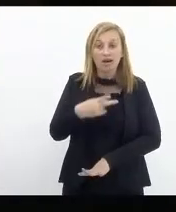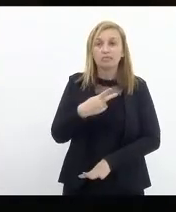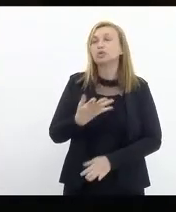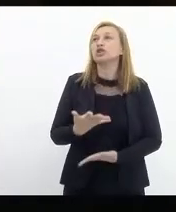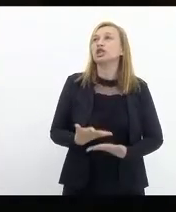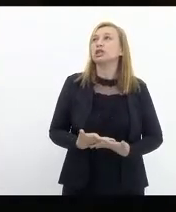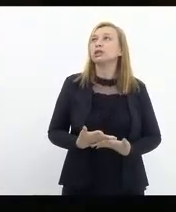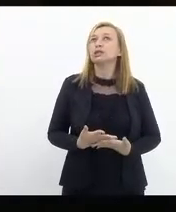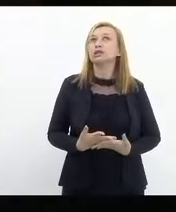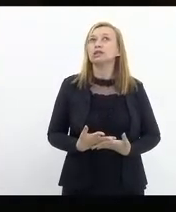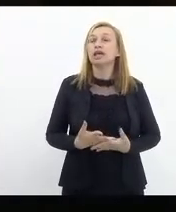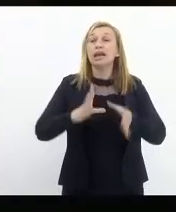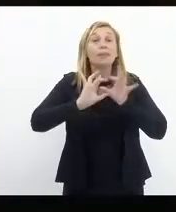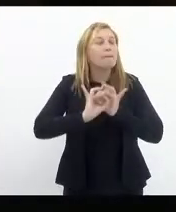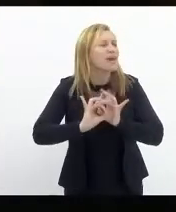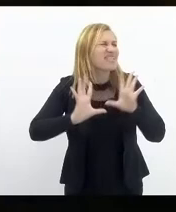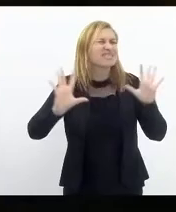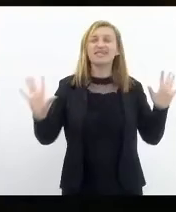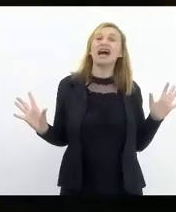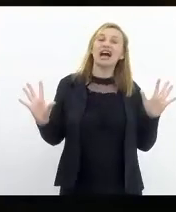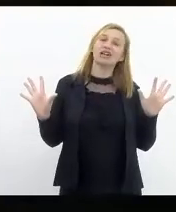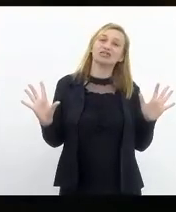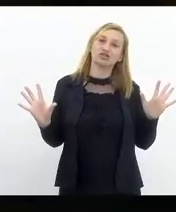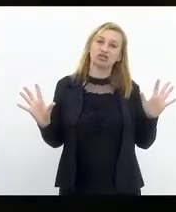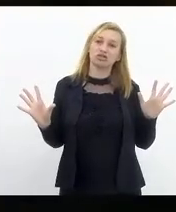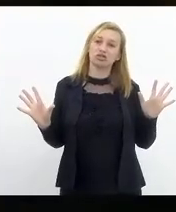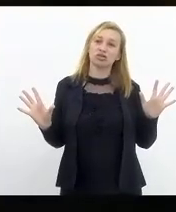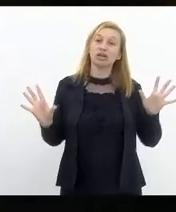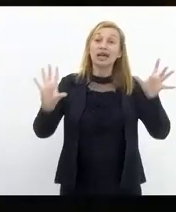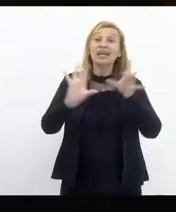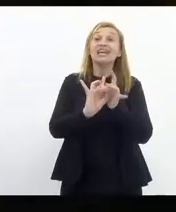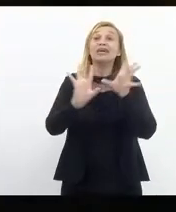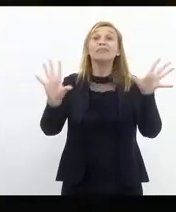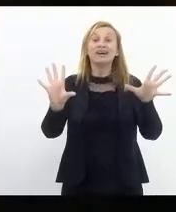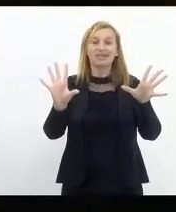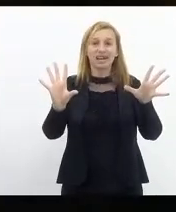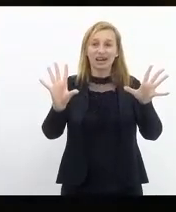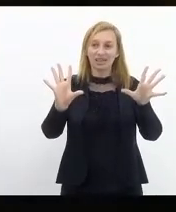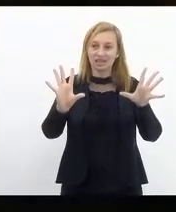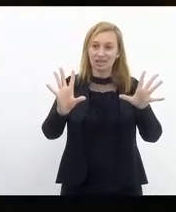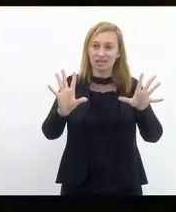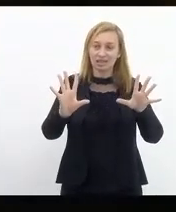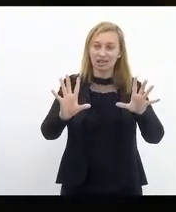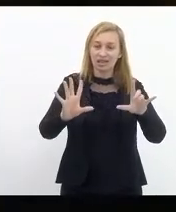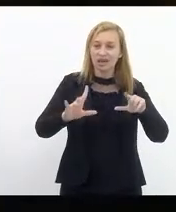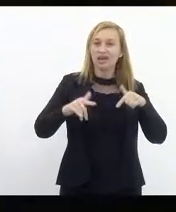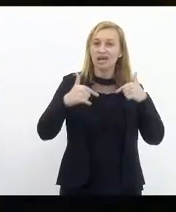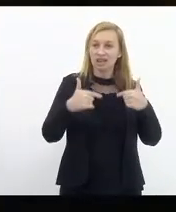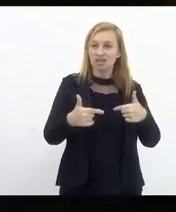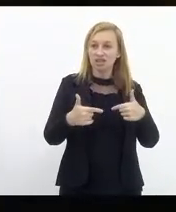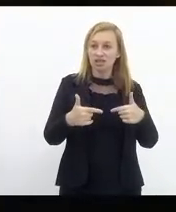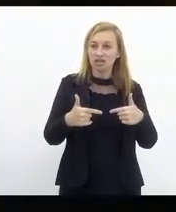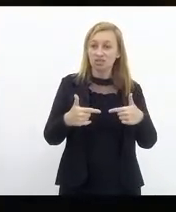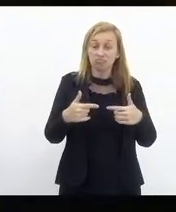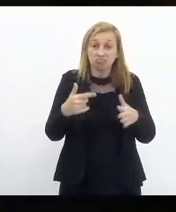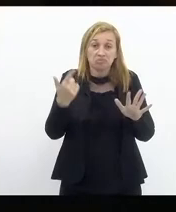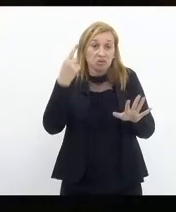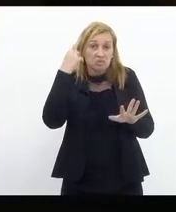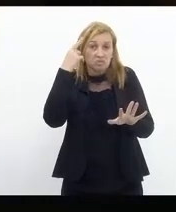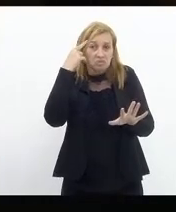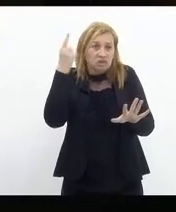liberdade, quando essa liberdade é colocada a toda prova por uma lógica completamente